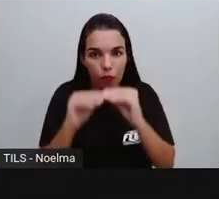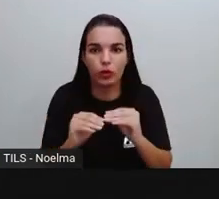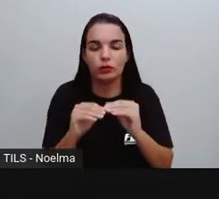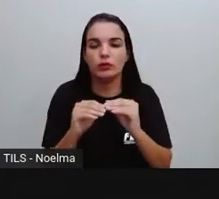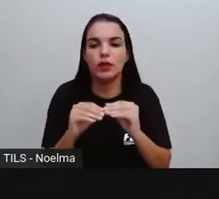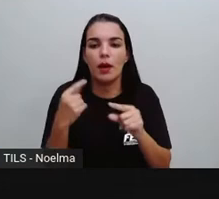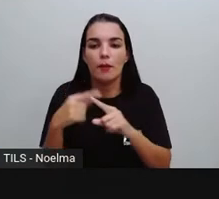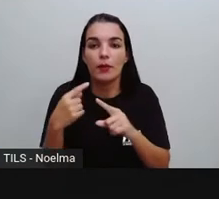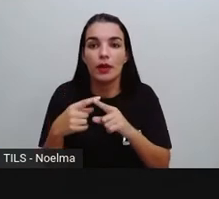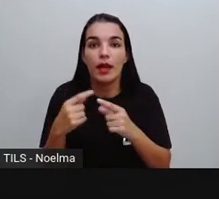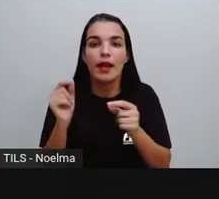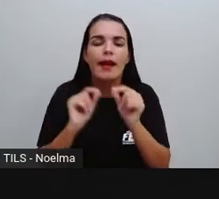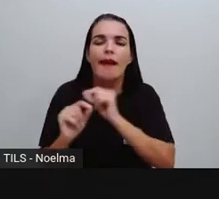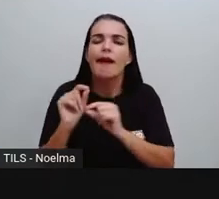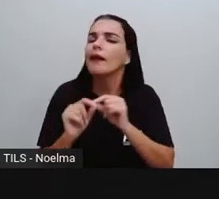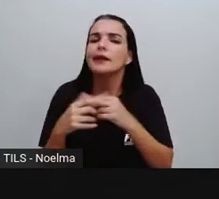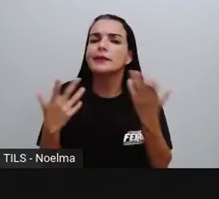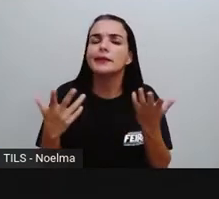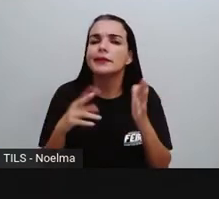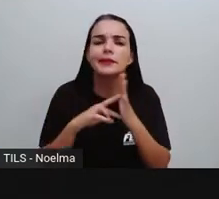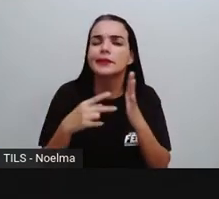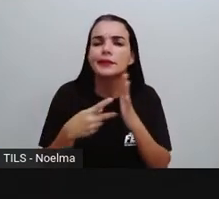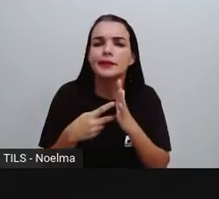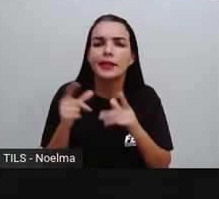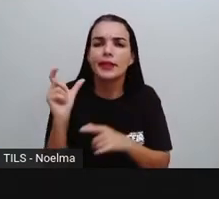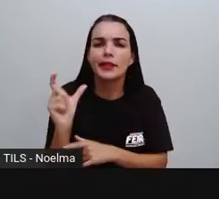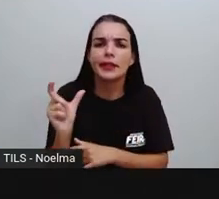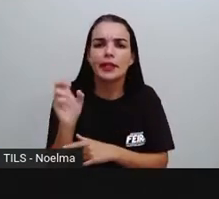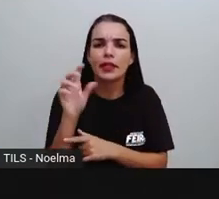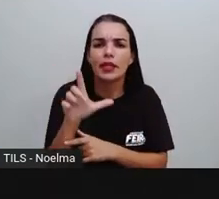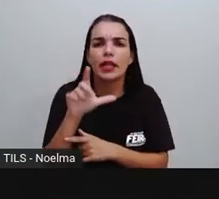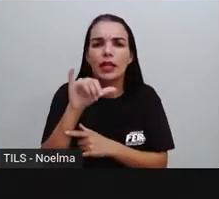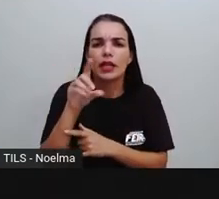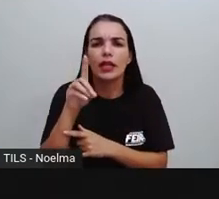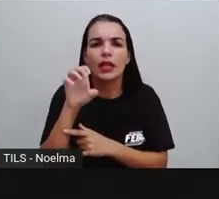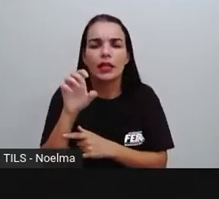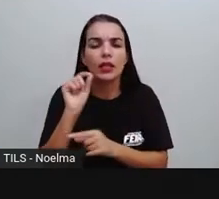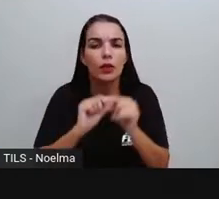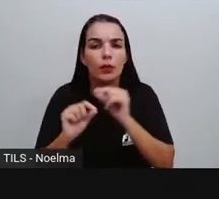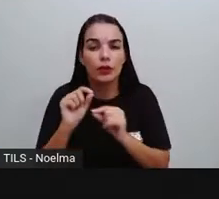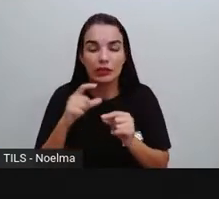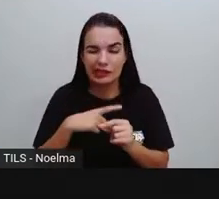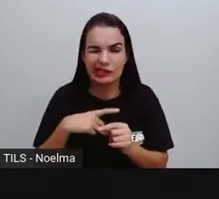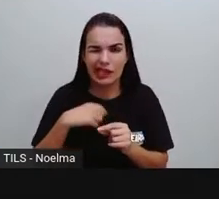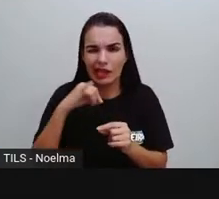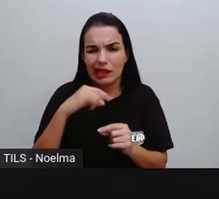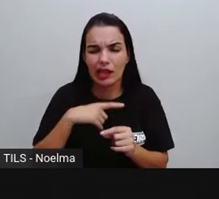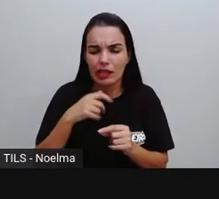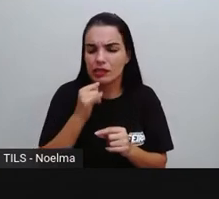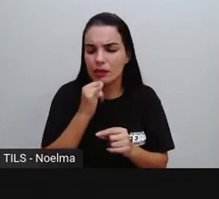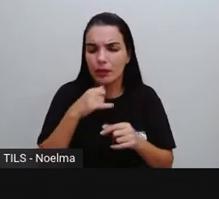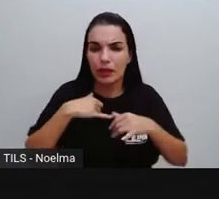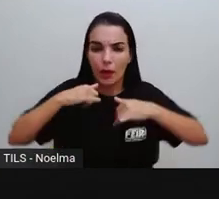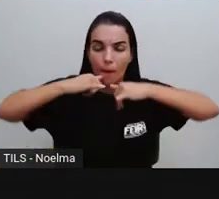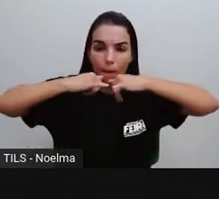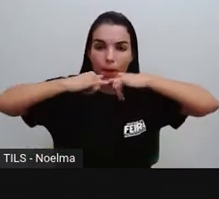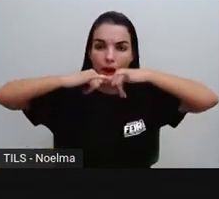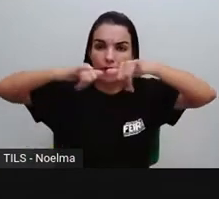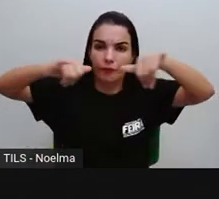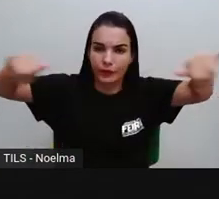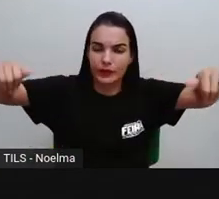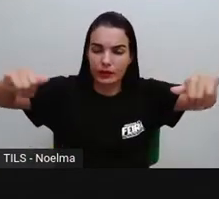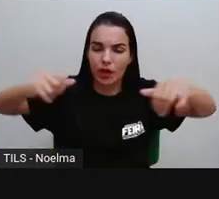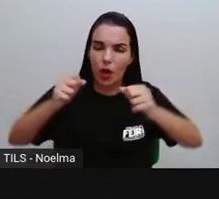serve o lead? O lead serve para o seguinte. Quando se vê uma matéria muito longa lá, geralmente tem